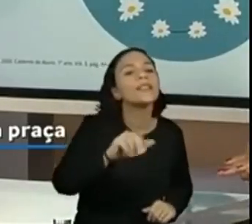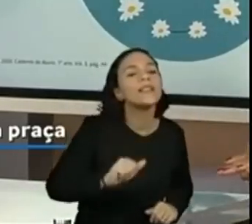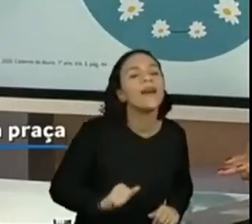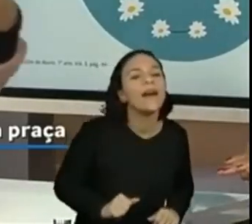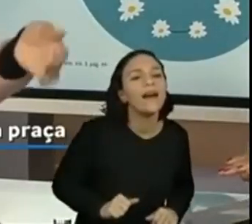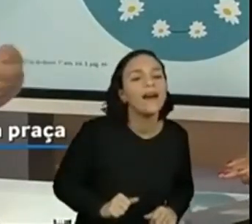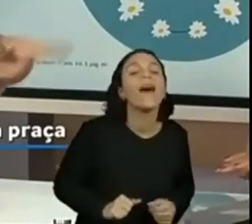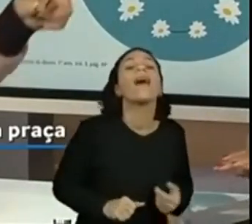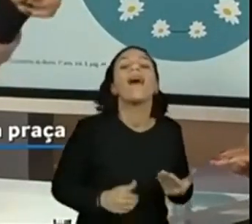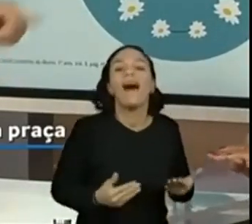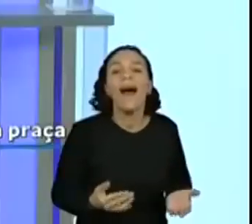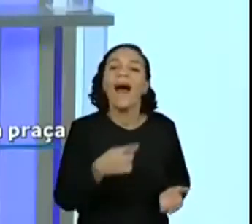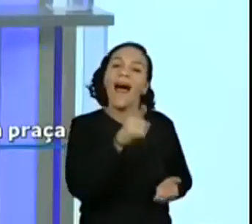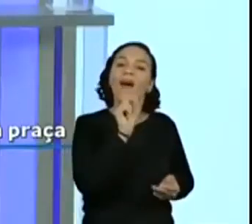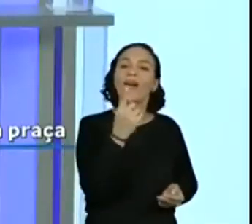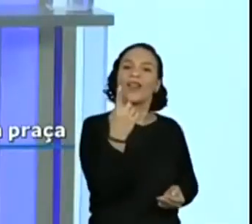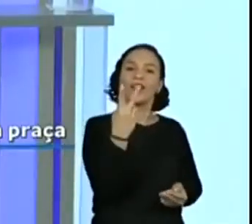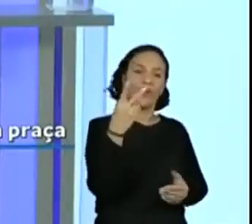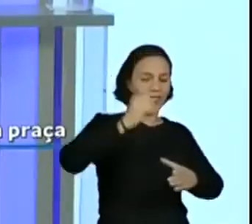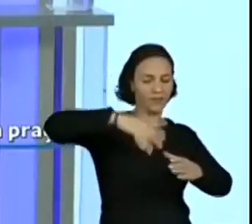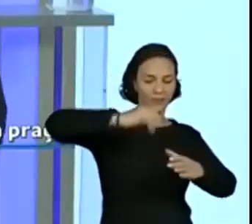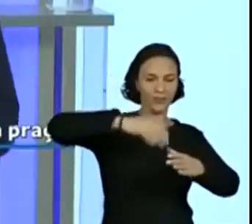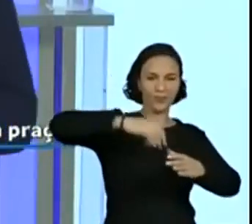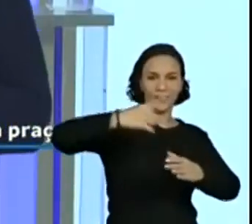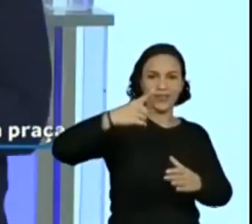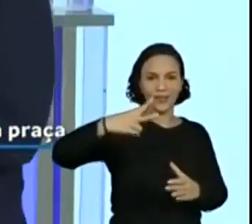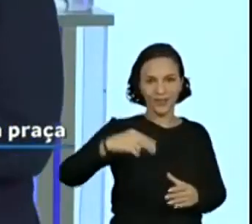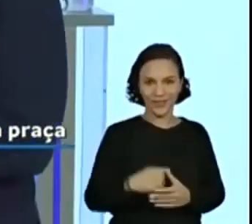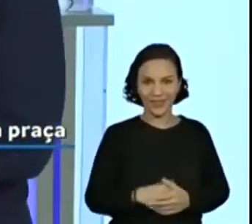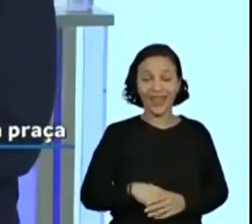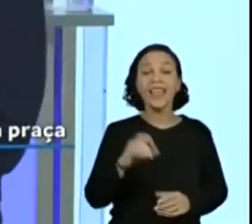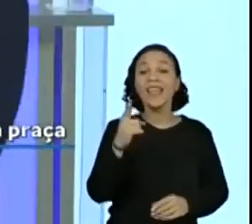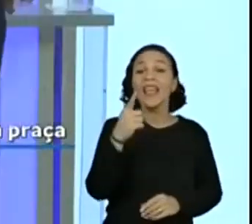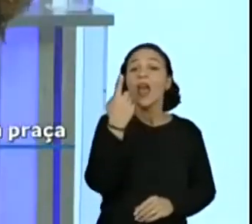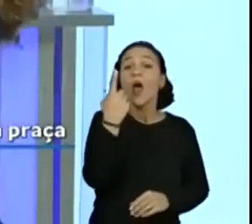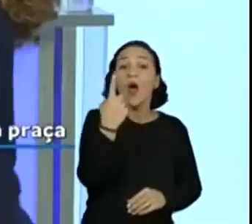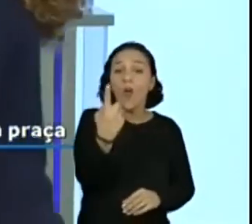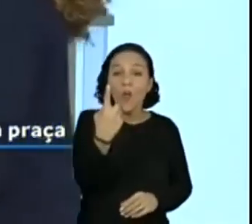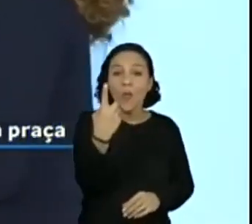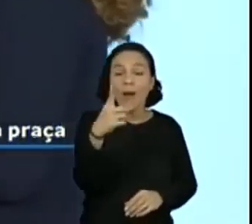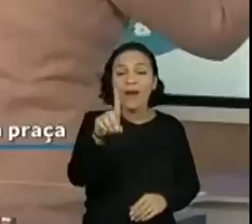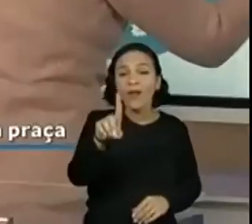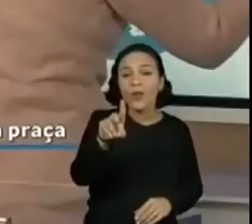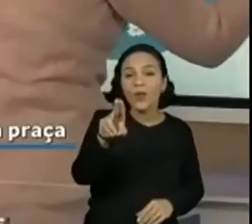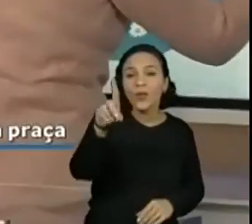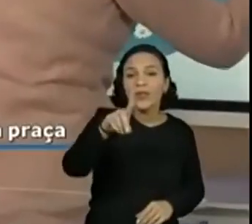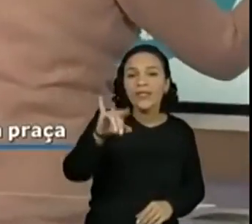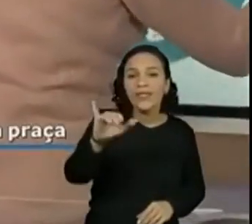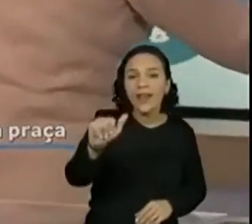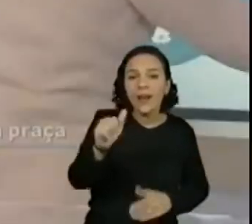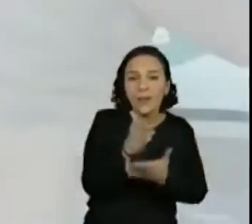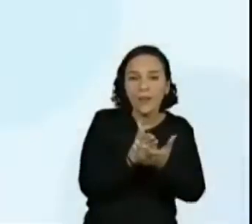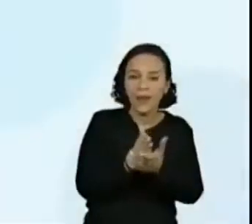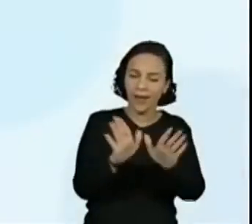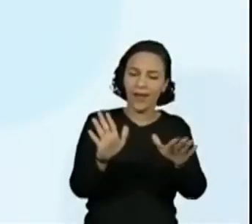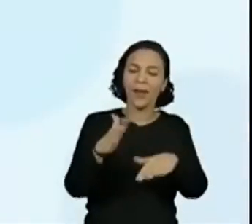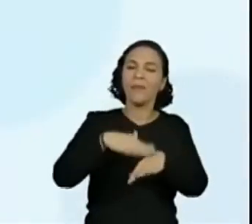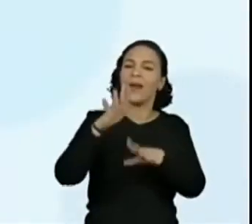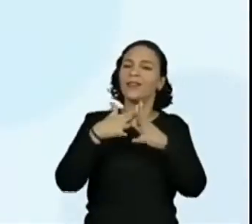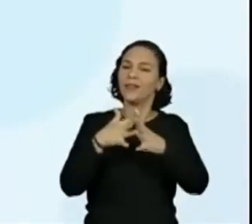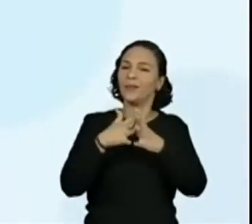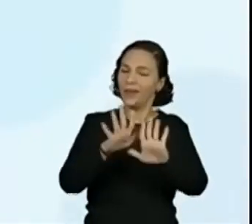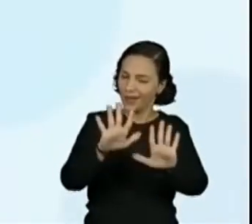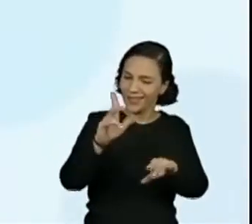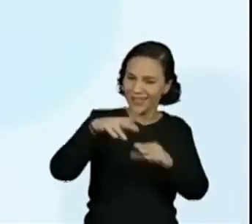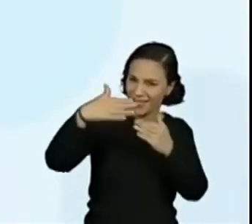meia. Depois a gente vai vendo isso mais pra Aí complica mais, aí complica mais. Então, olha só, a gente já sabe que nós temos aqui o